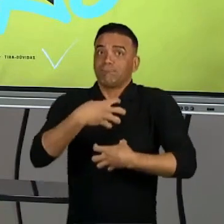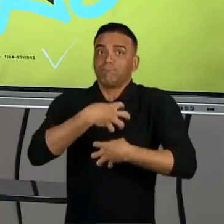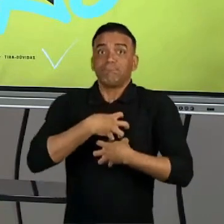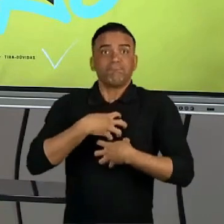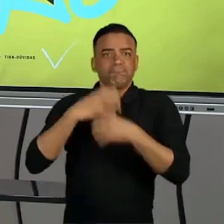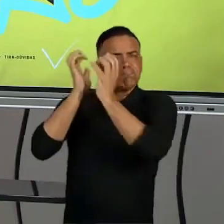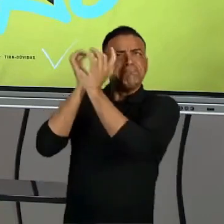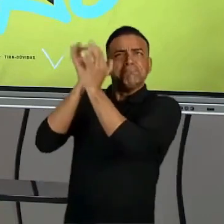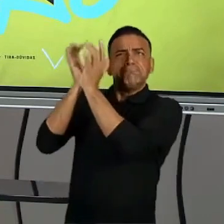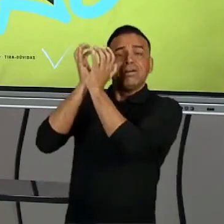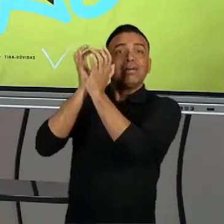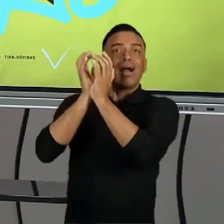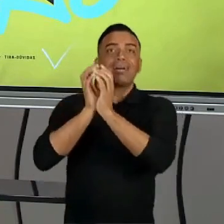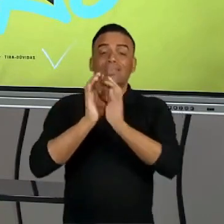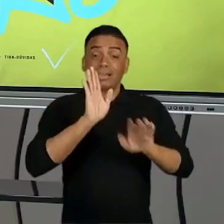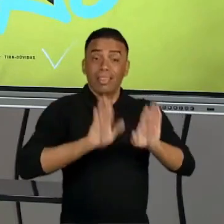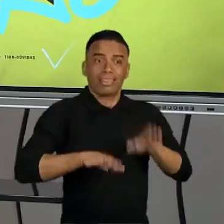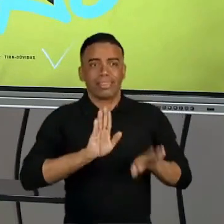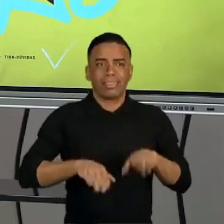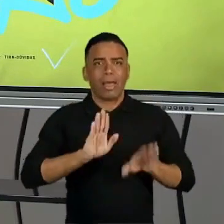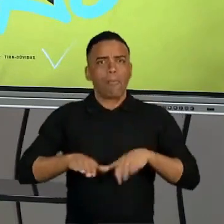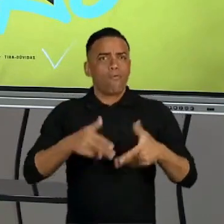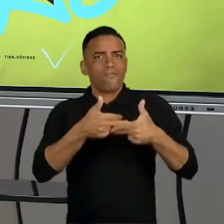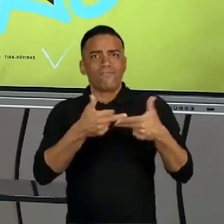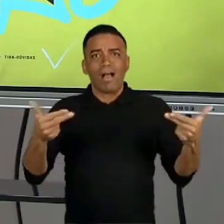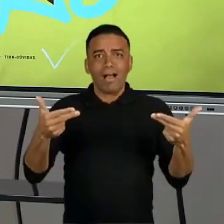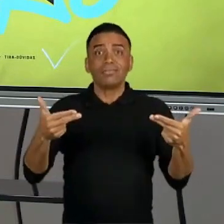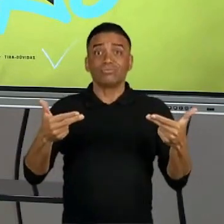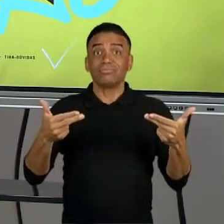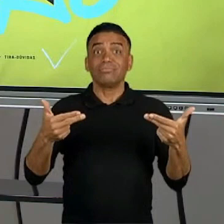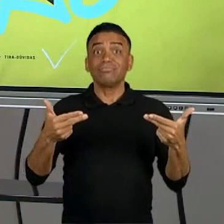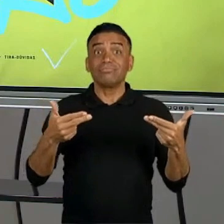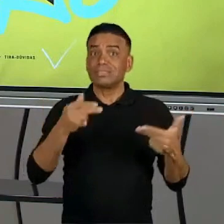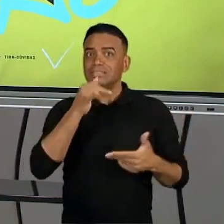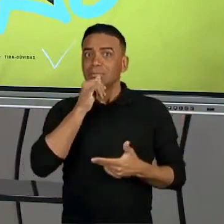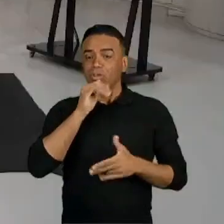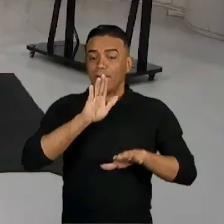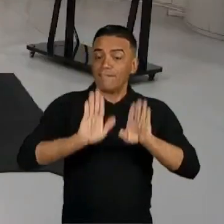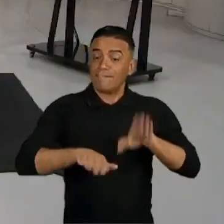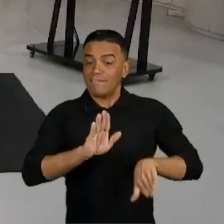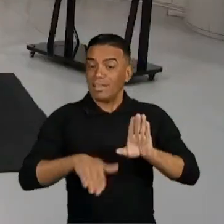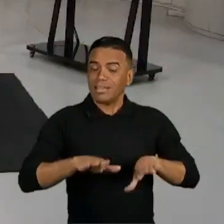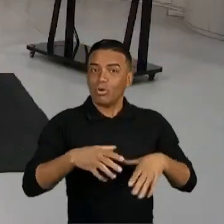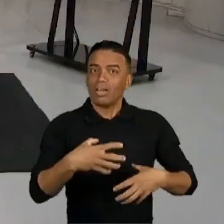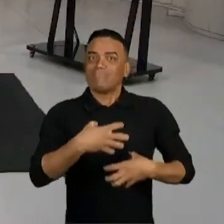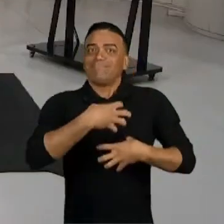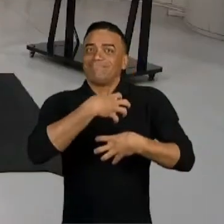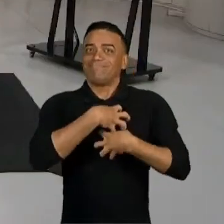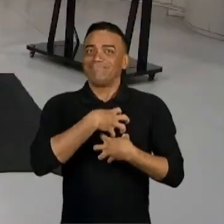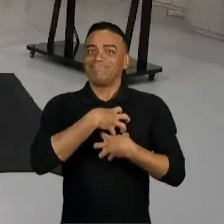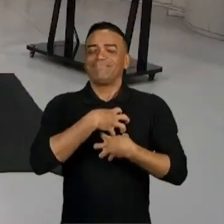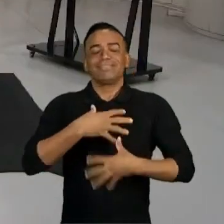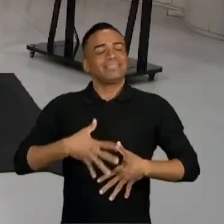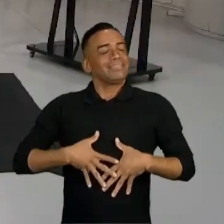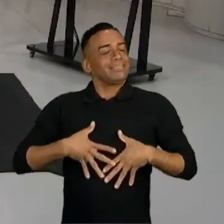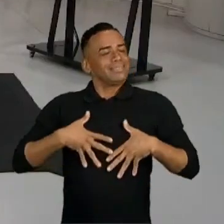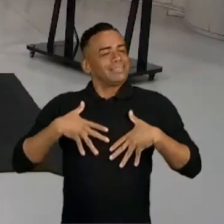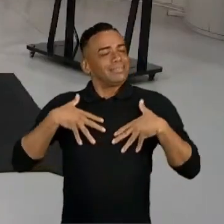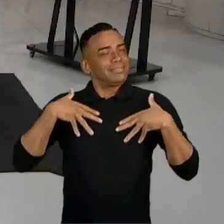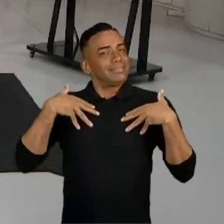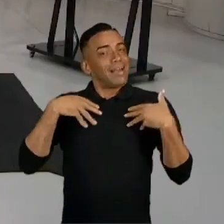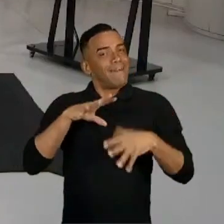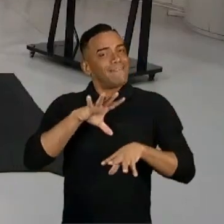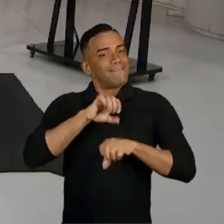o fato de tambores e você não ter muita variação, mas o fato de você colocar tambores já cria um padrão prazeroso para aquele